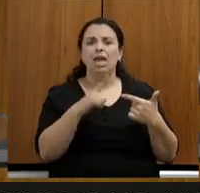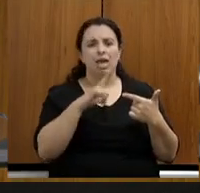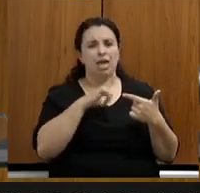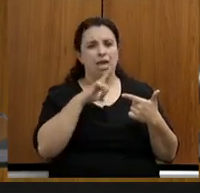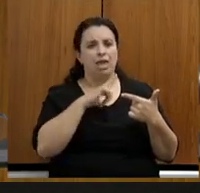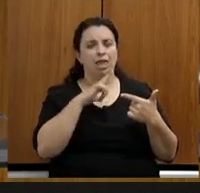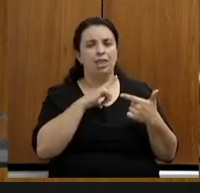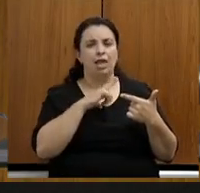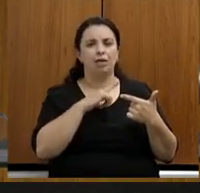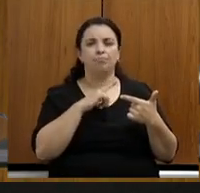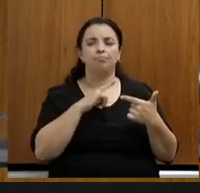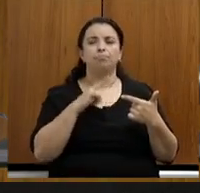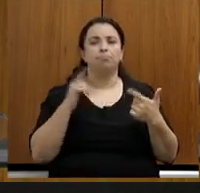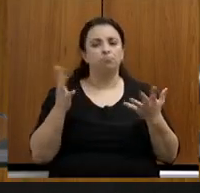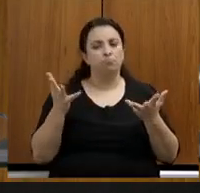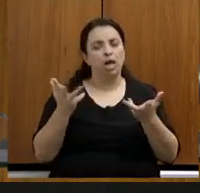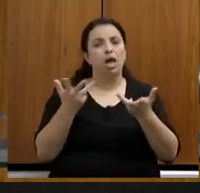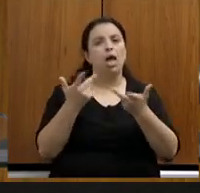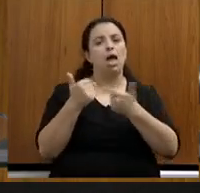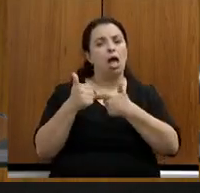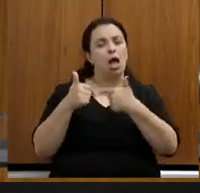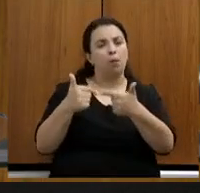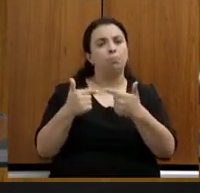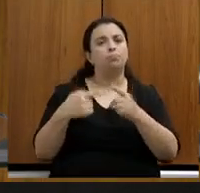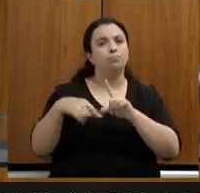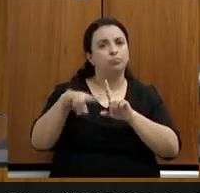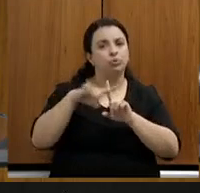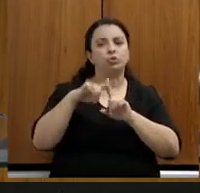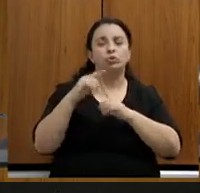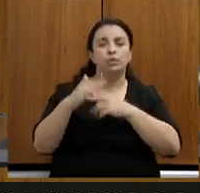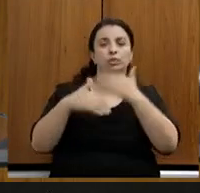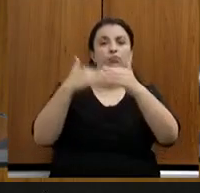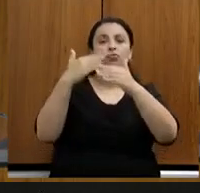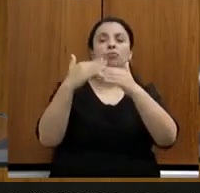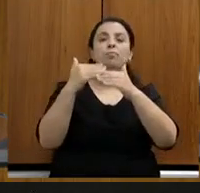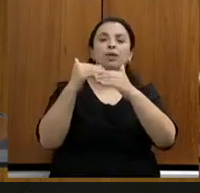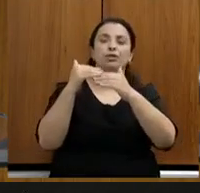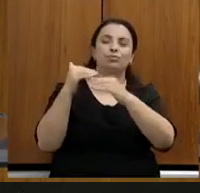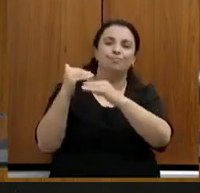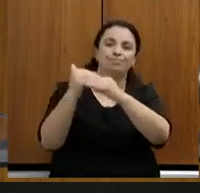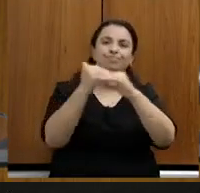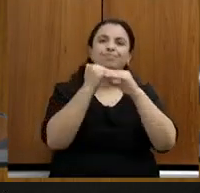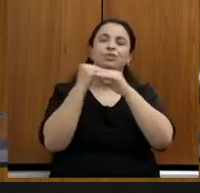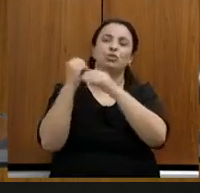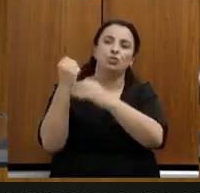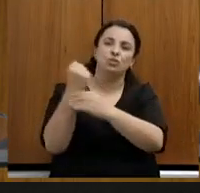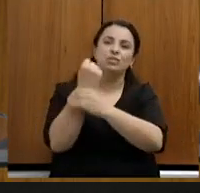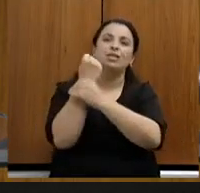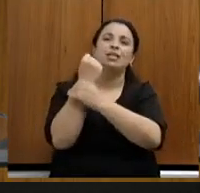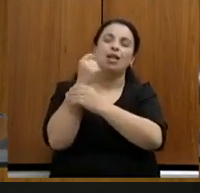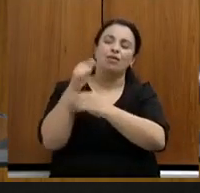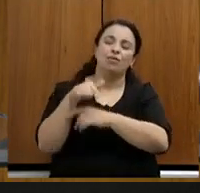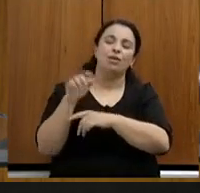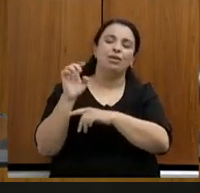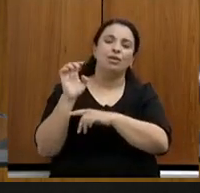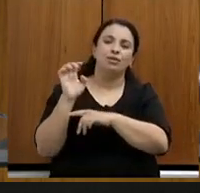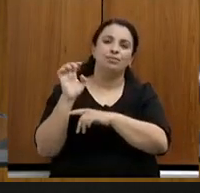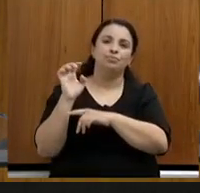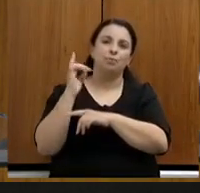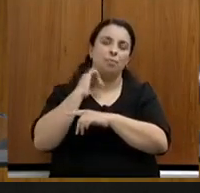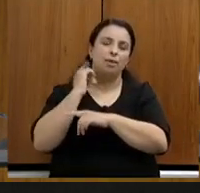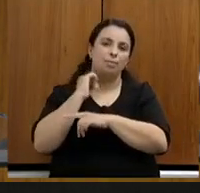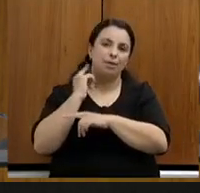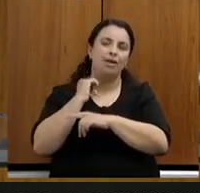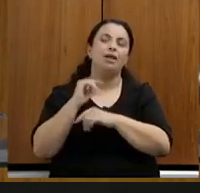resultados importantes em prol do desenvolvimento sustentável no nosso Estado, com esse foco no meio ambiente, na sustentabilidade que é tão